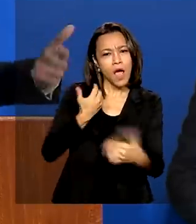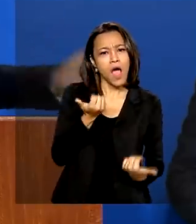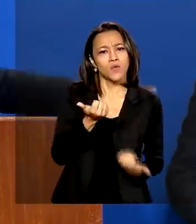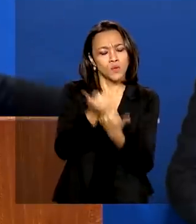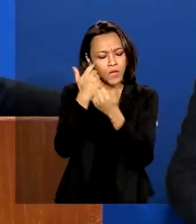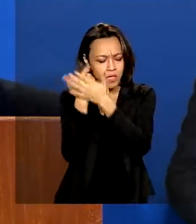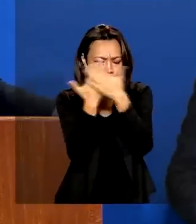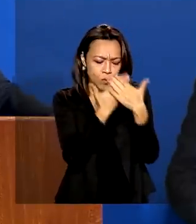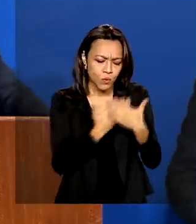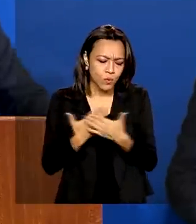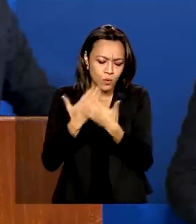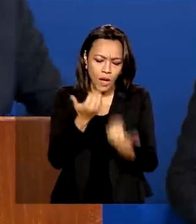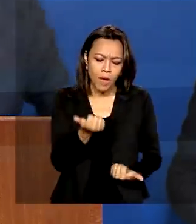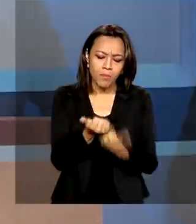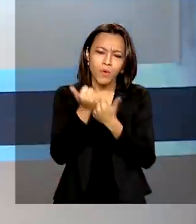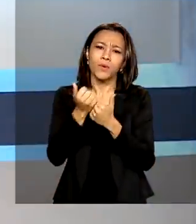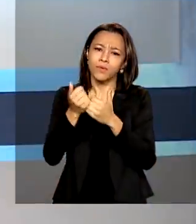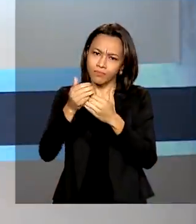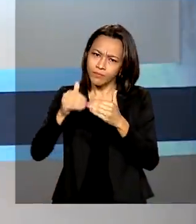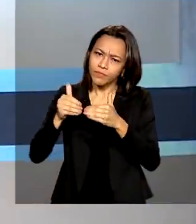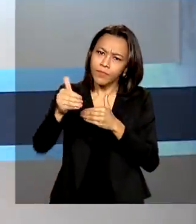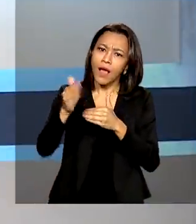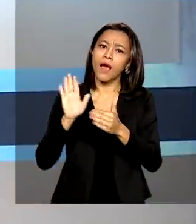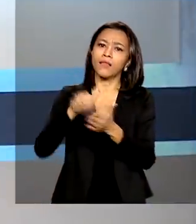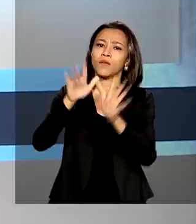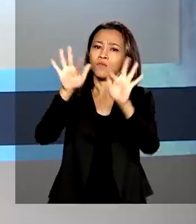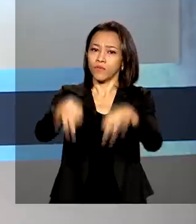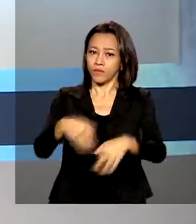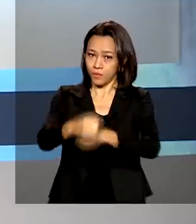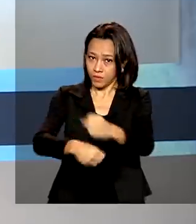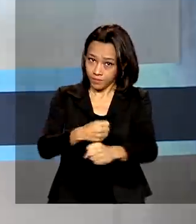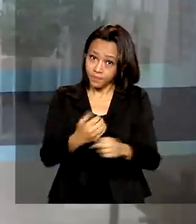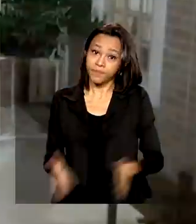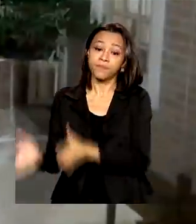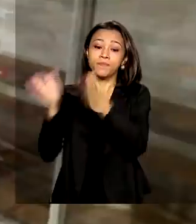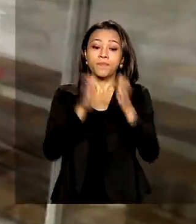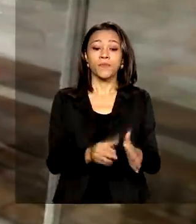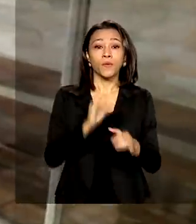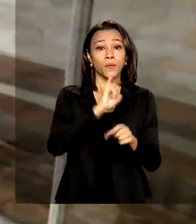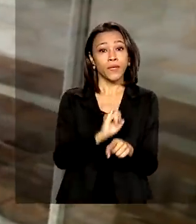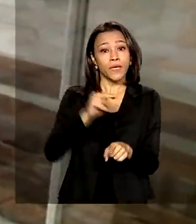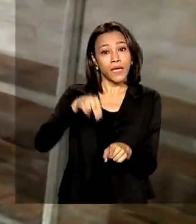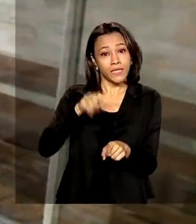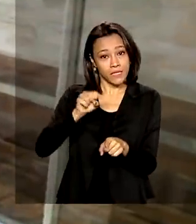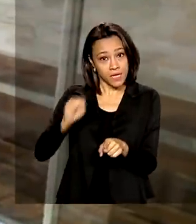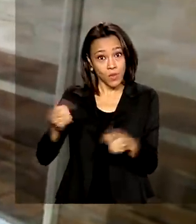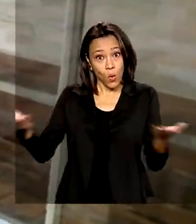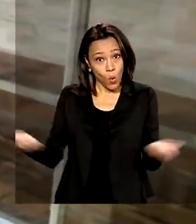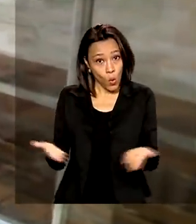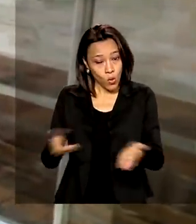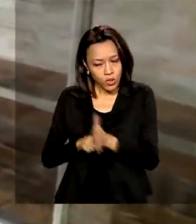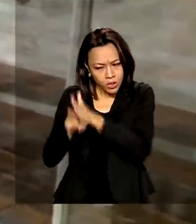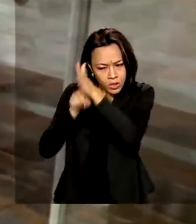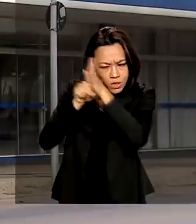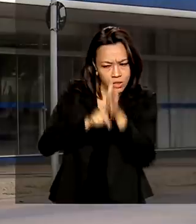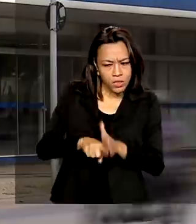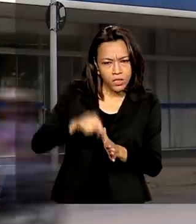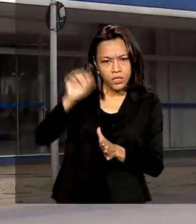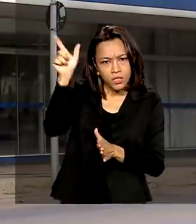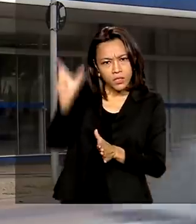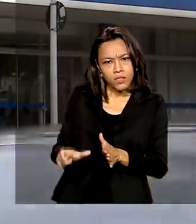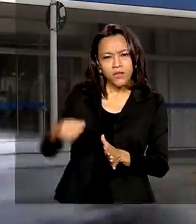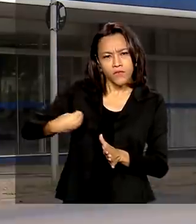emergencial até o final do ano. E veja também, INSS começa a fazer hoje prova de vida por